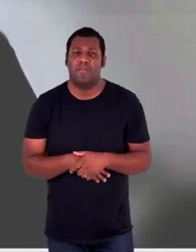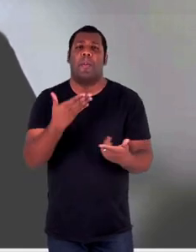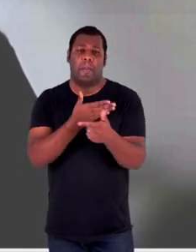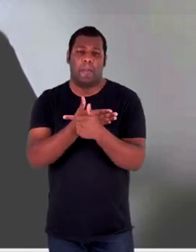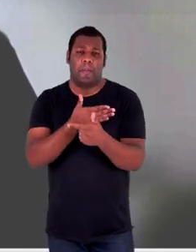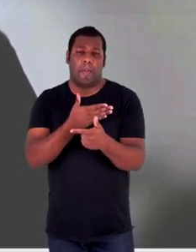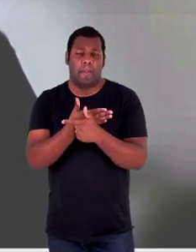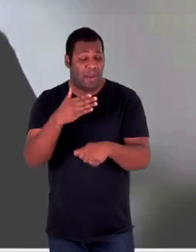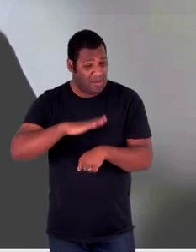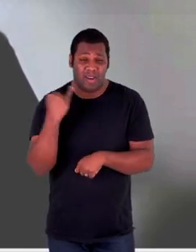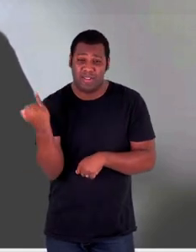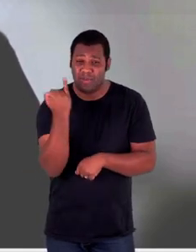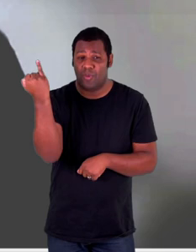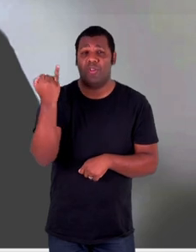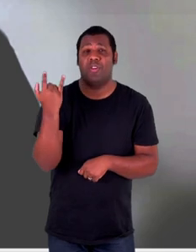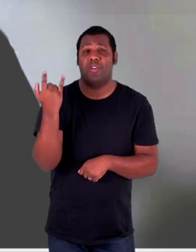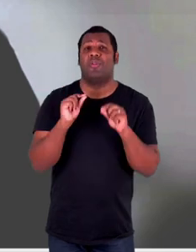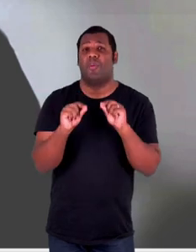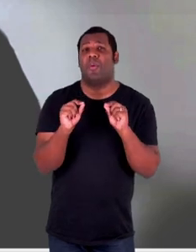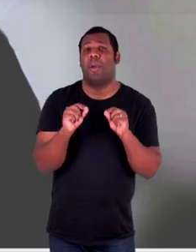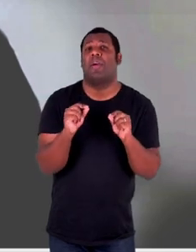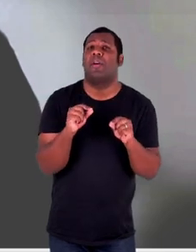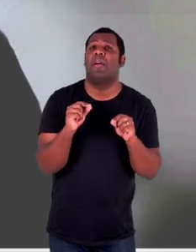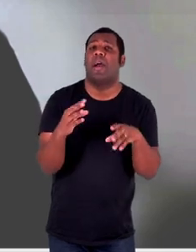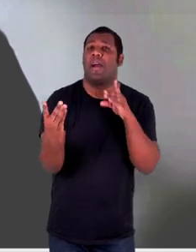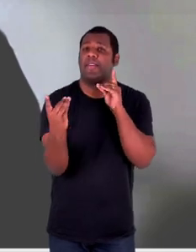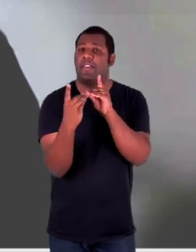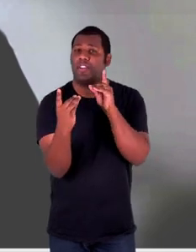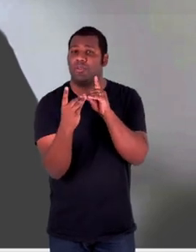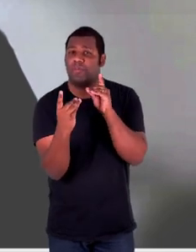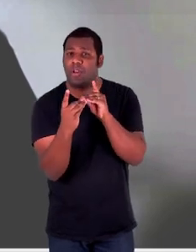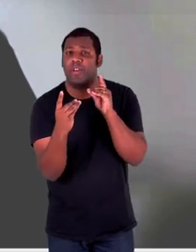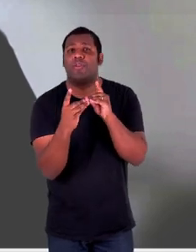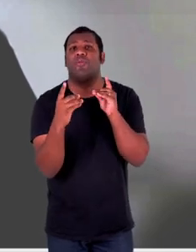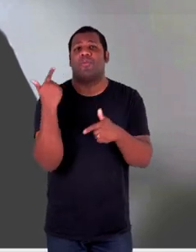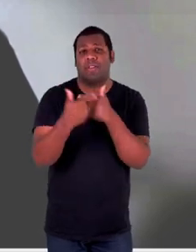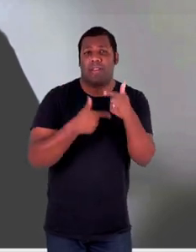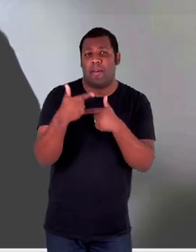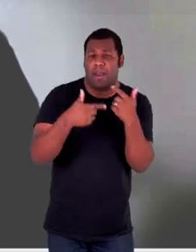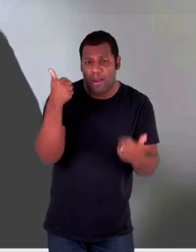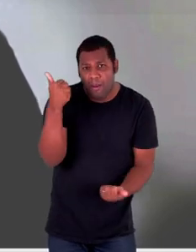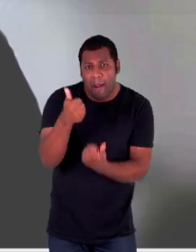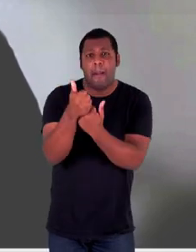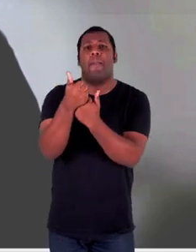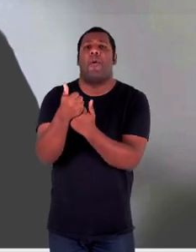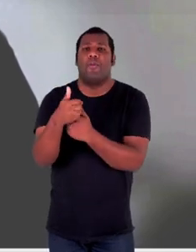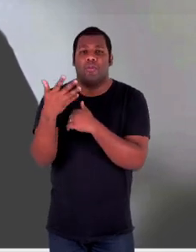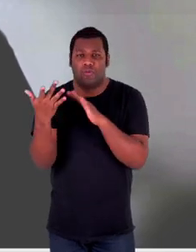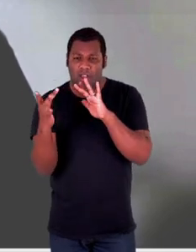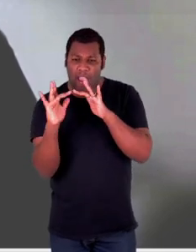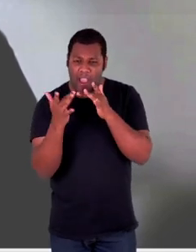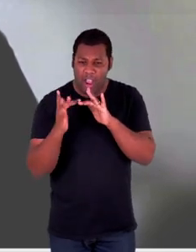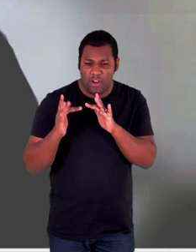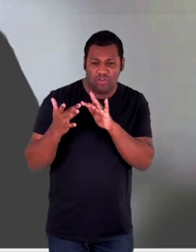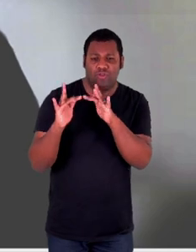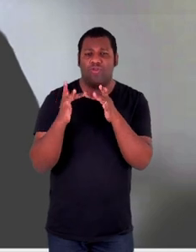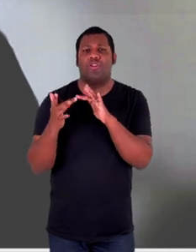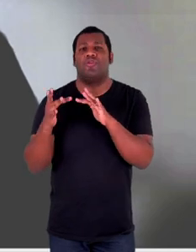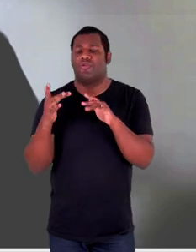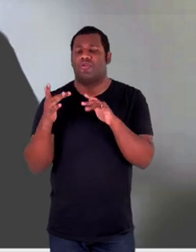relevante são os encaminhamentos aos serviços de apoio marcados pela articulação e pela intersetorialidade.